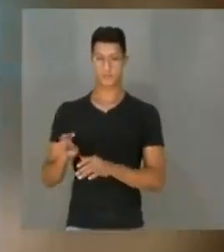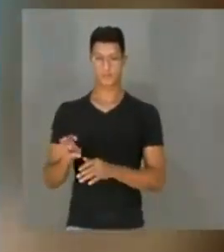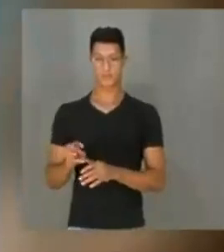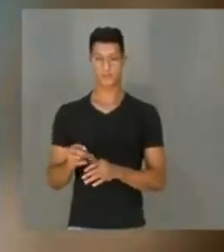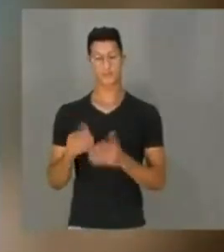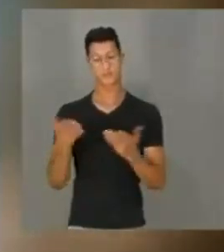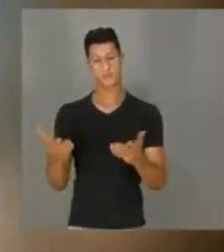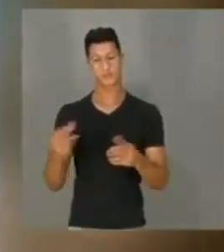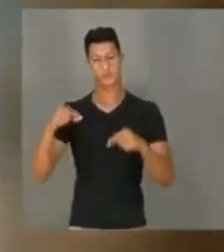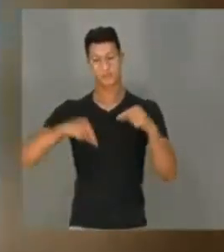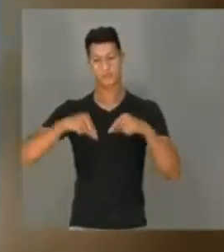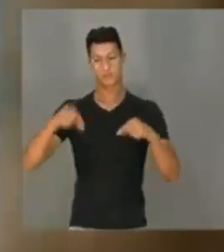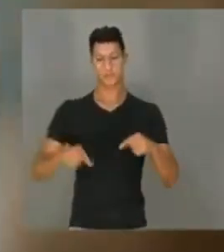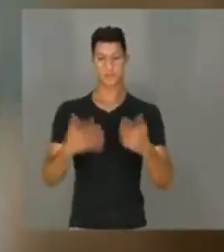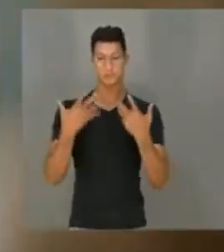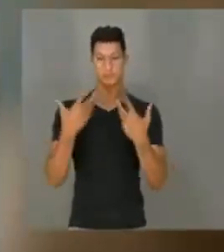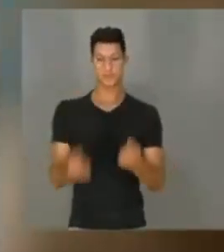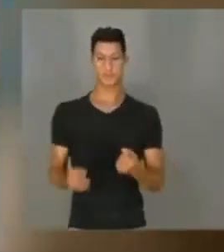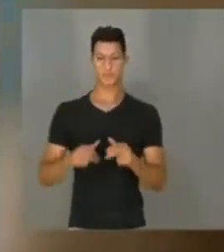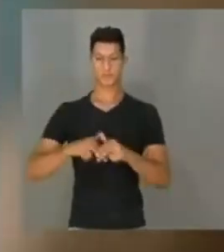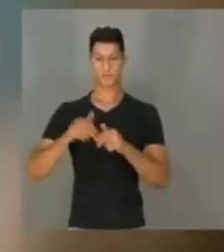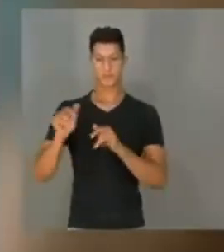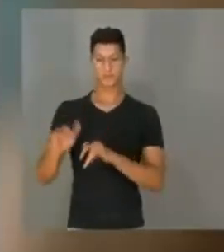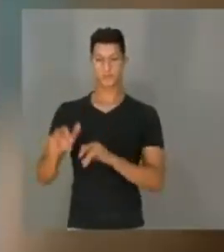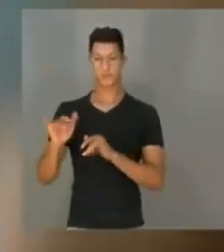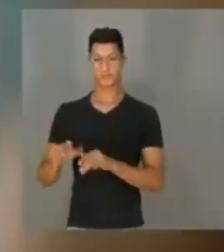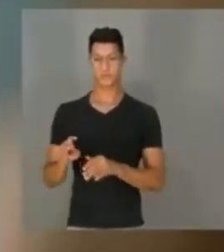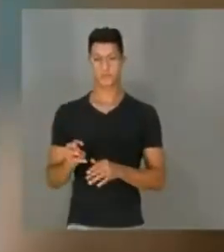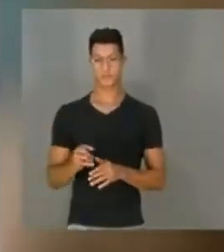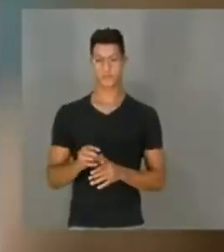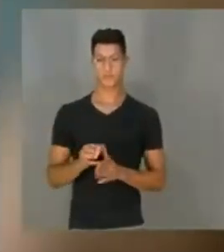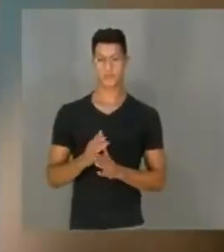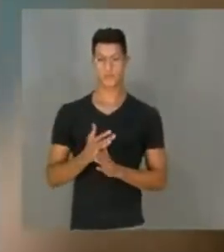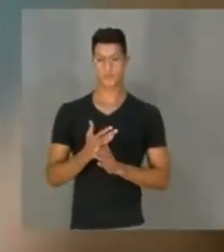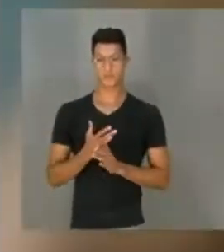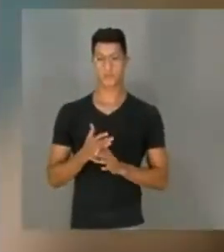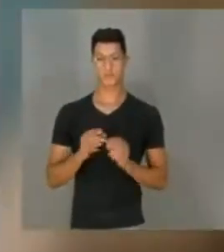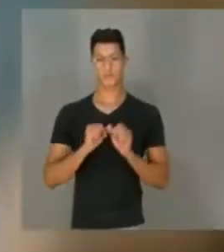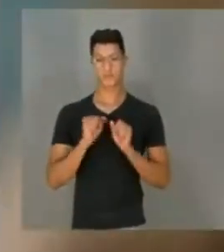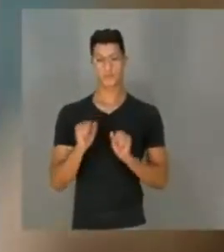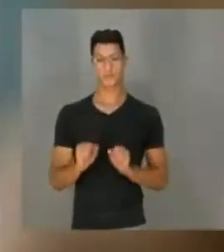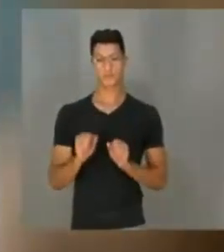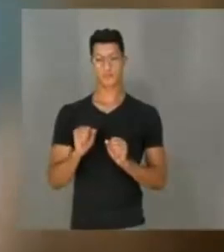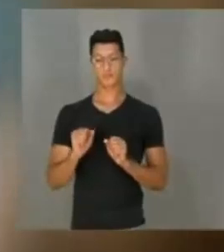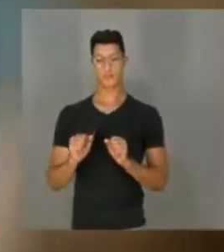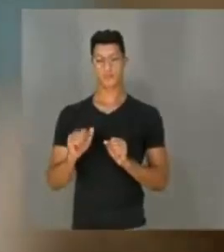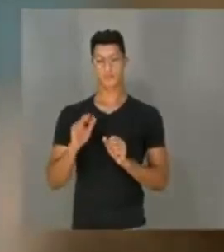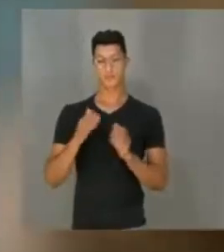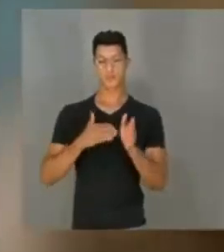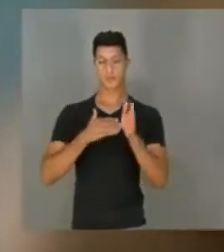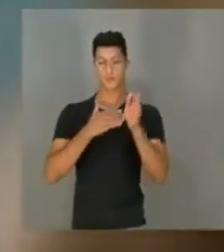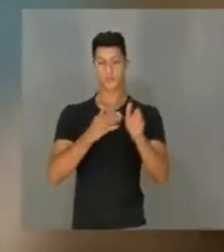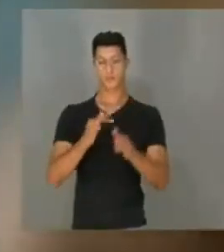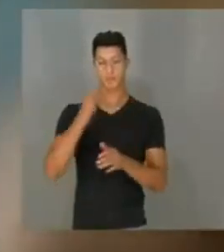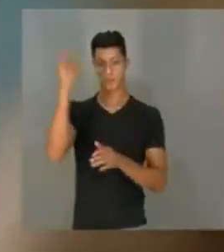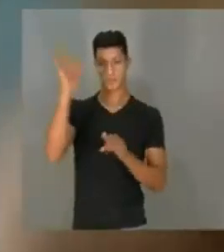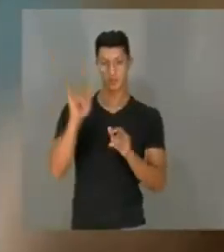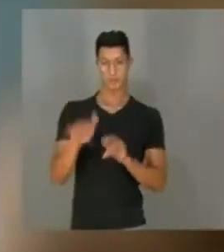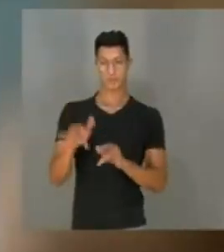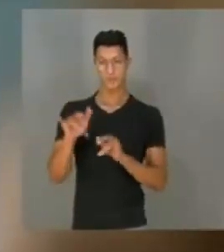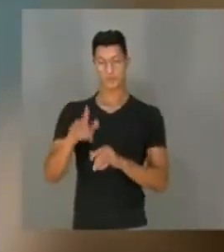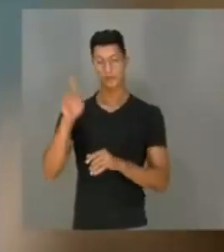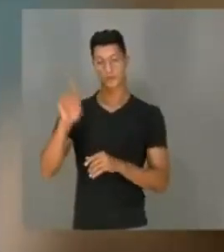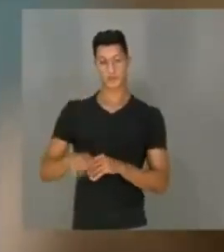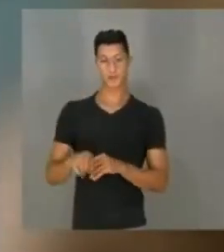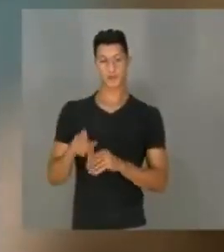E a acupuntura é bem aceita pelos australianos. Bom, a direção futura da acupuntura na Austrália